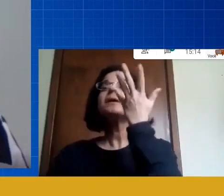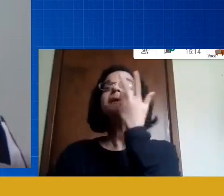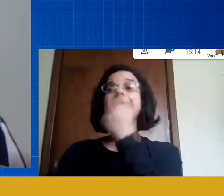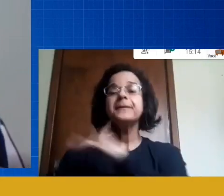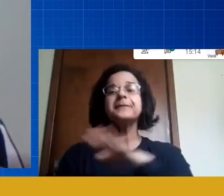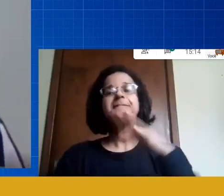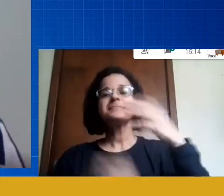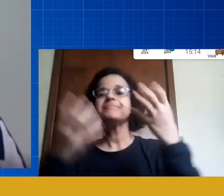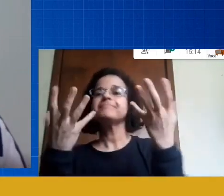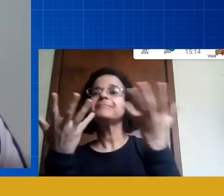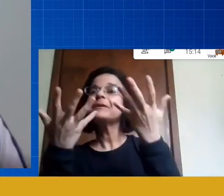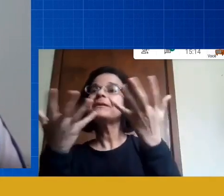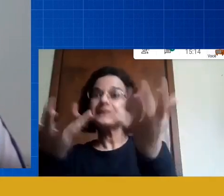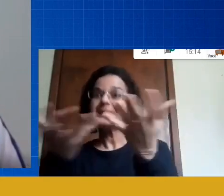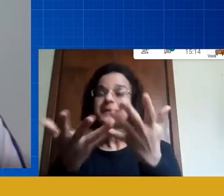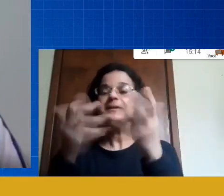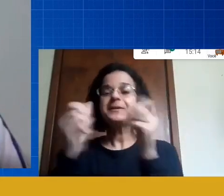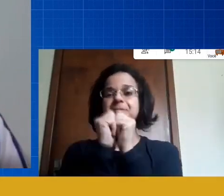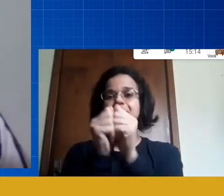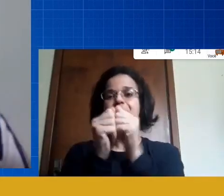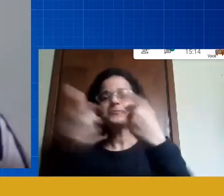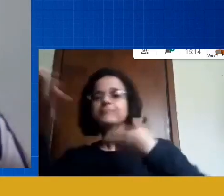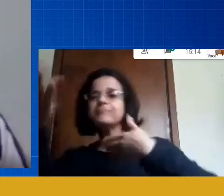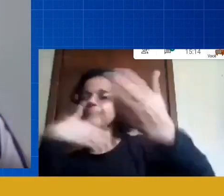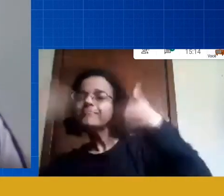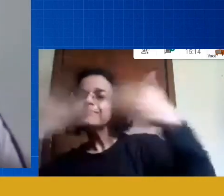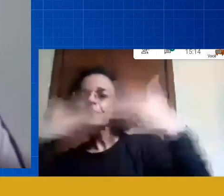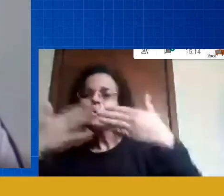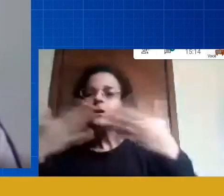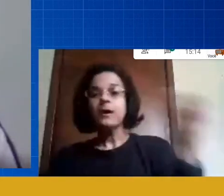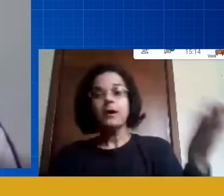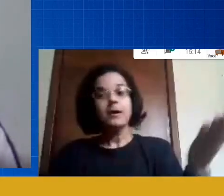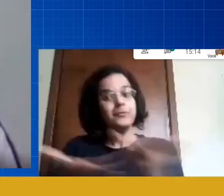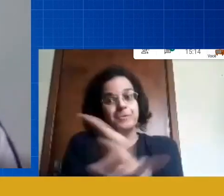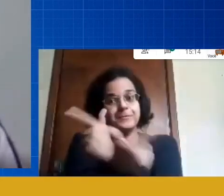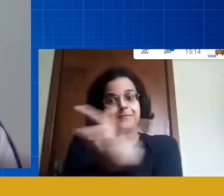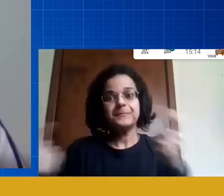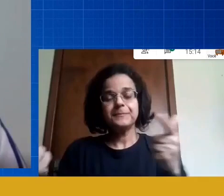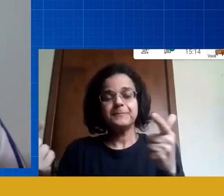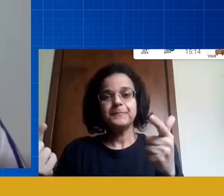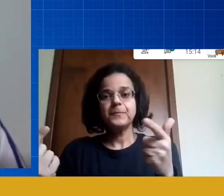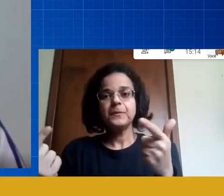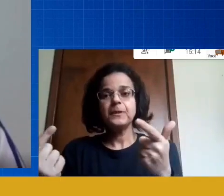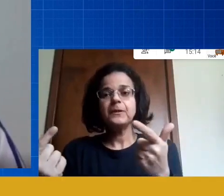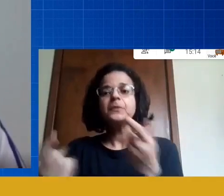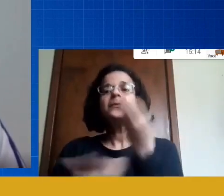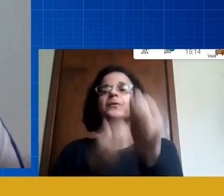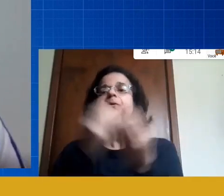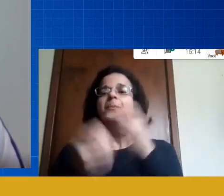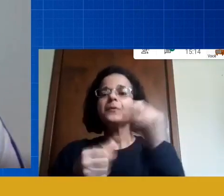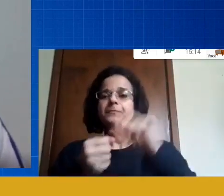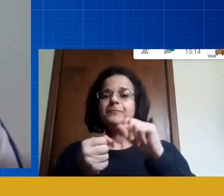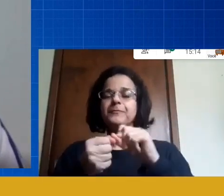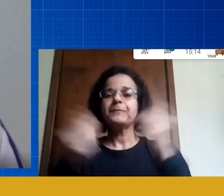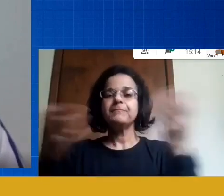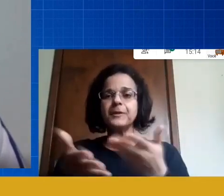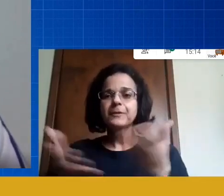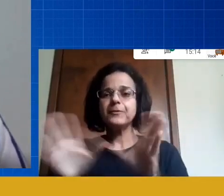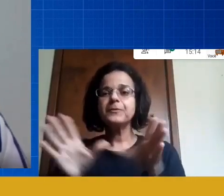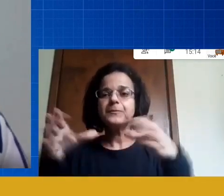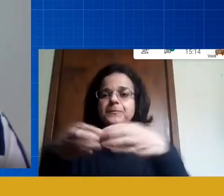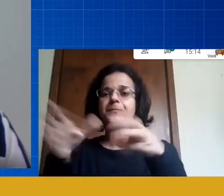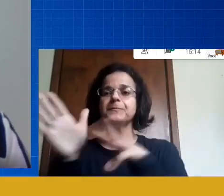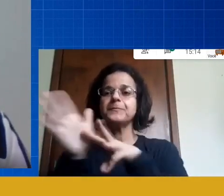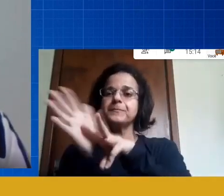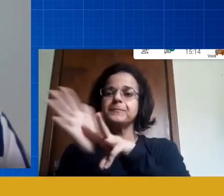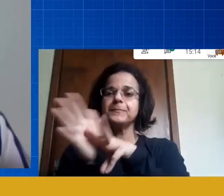isso não tá acontecendo como que você vai fazer isso dentro de um ambiente virtual no WhatsApp o que eu tenho sugerido